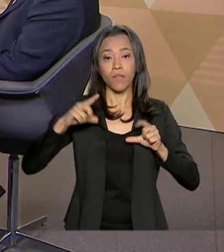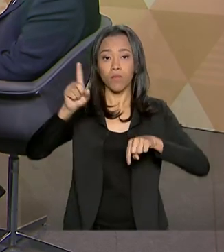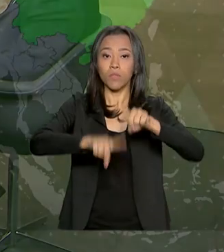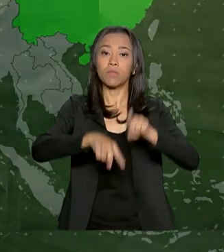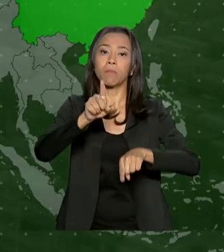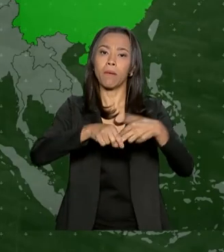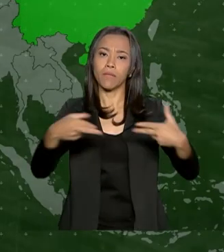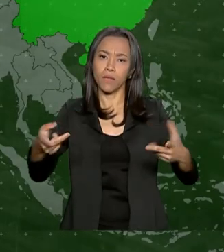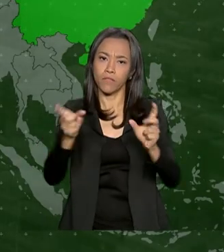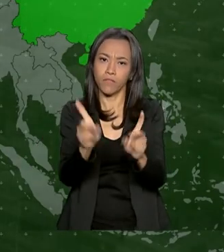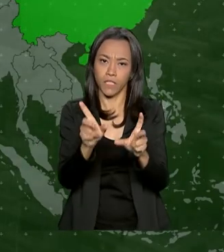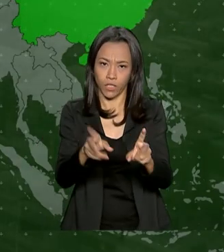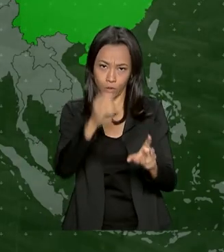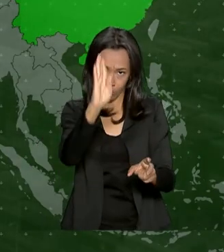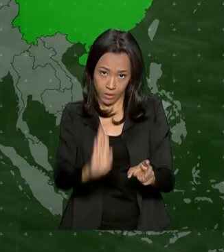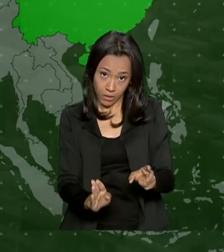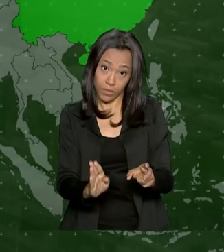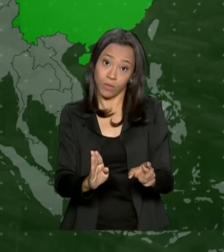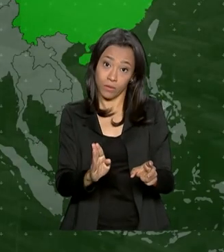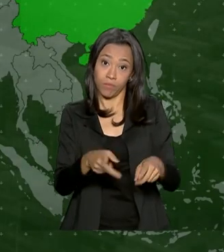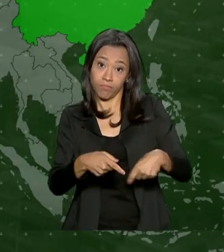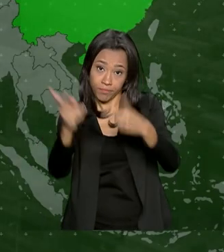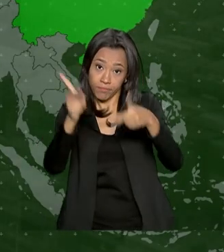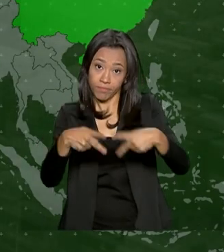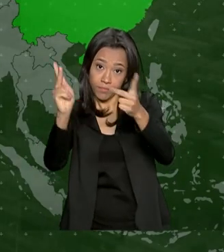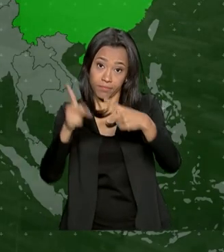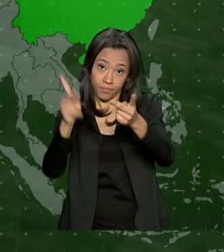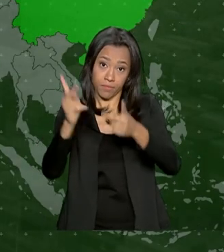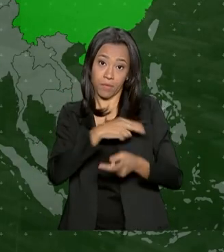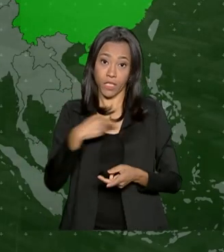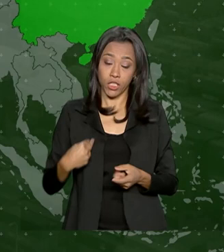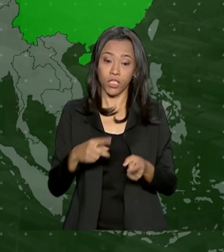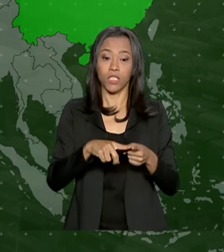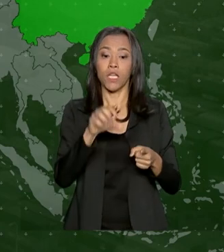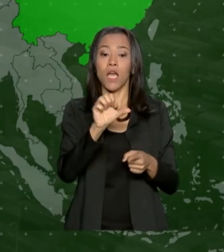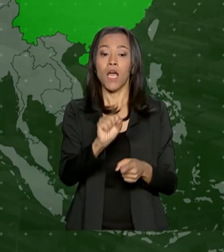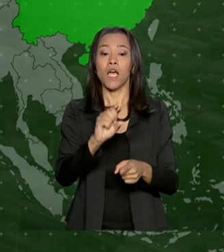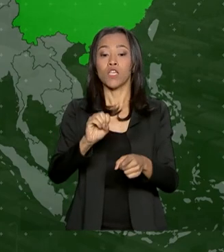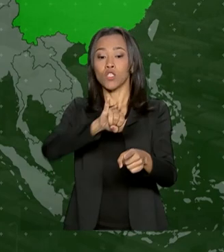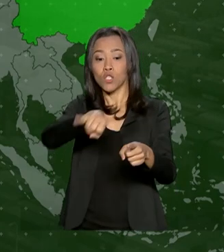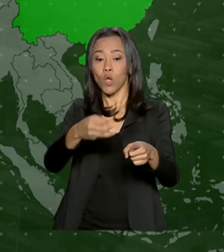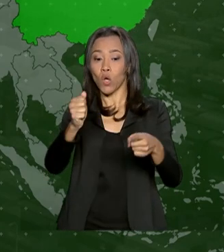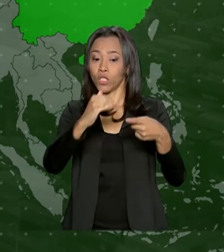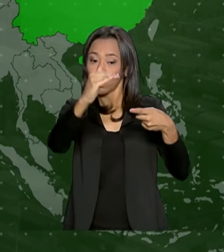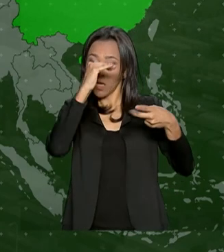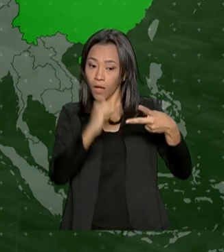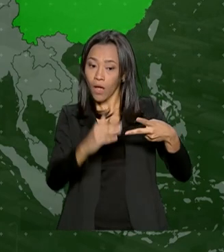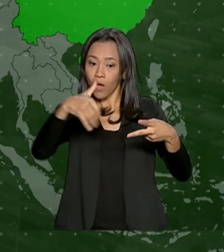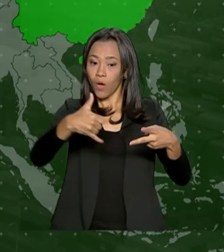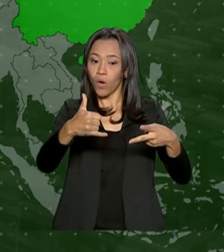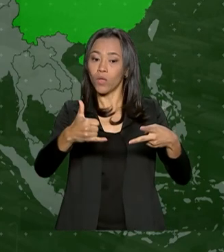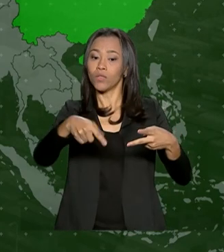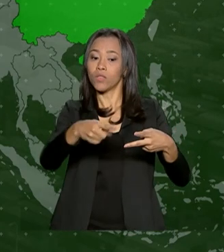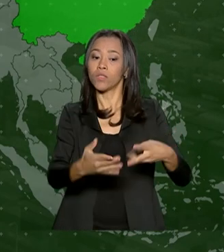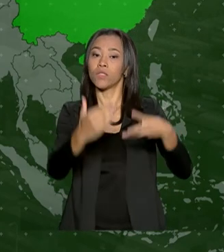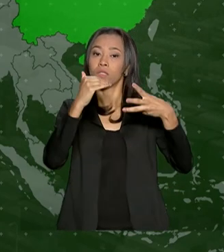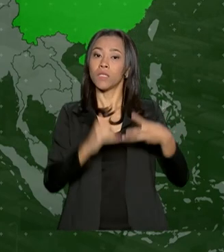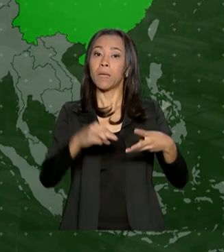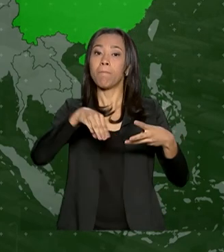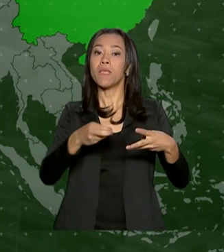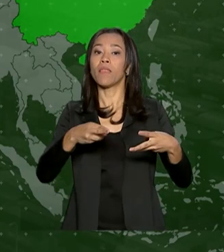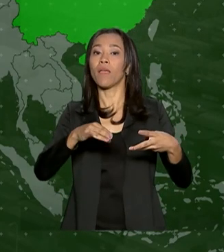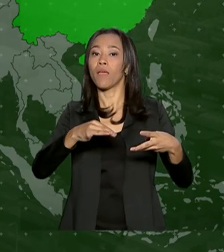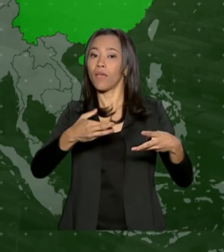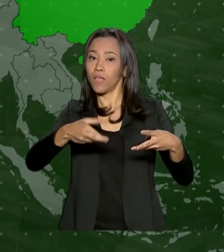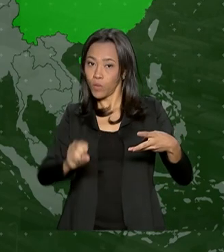vendidos do Brasil para a China. Destacam-se soja triturada, óleos brutos de petróleo, minérios de ferro